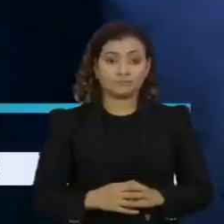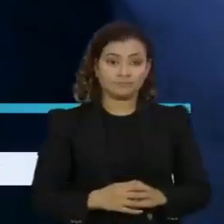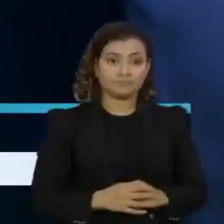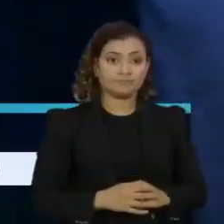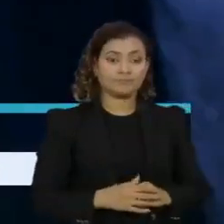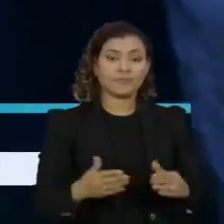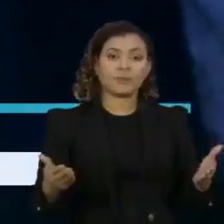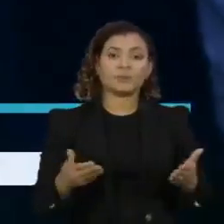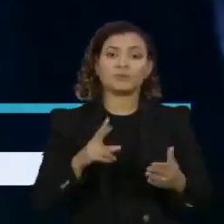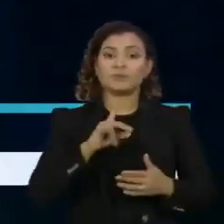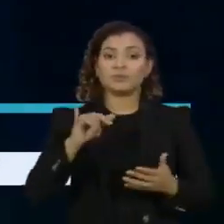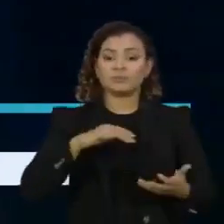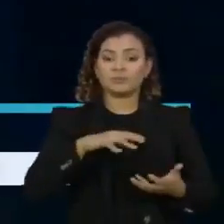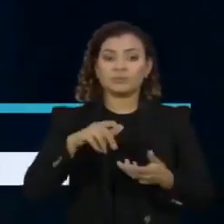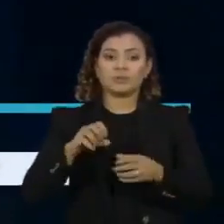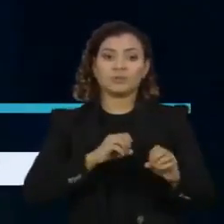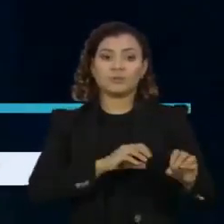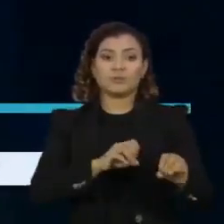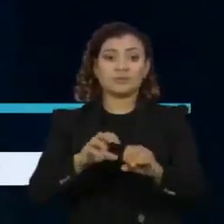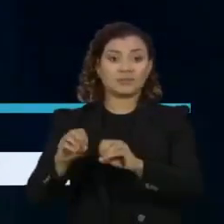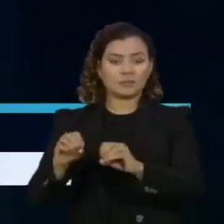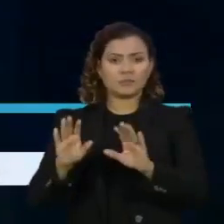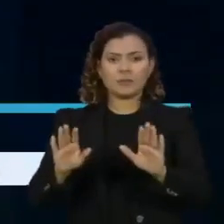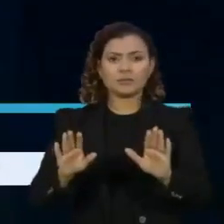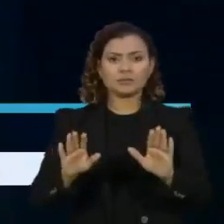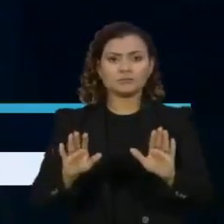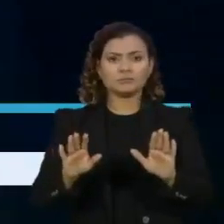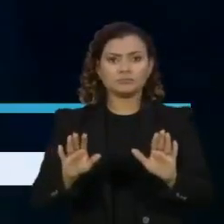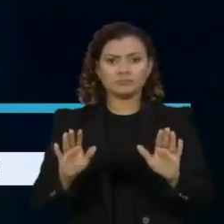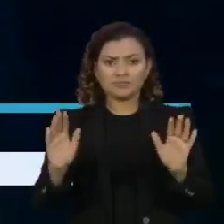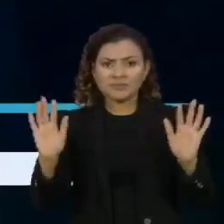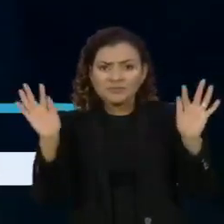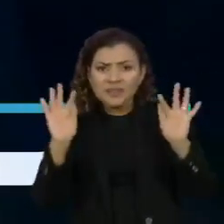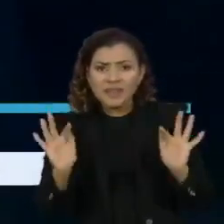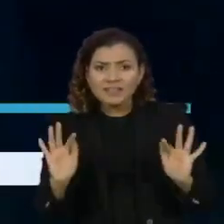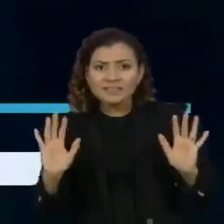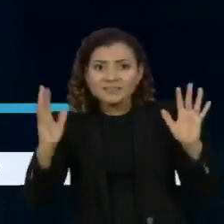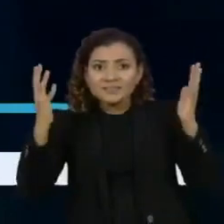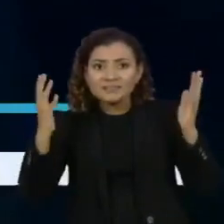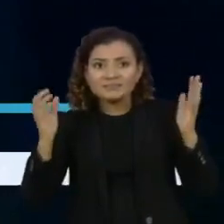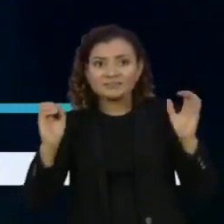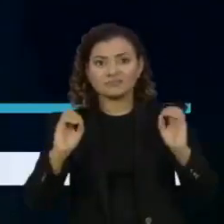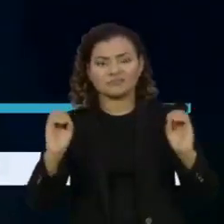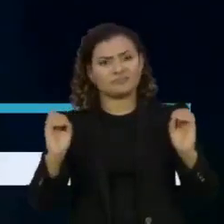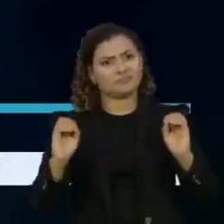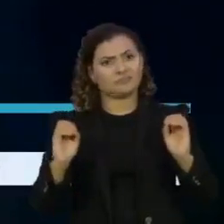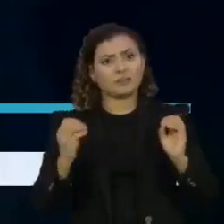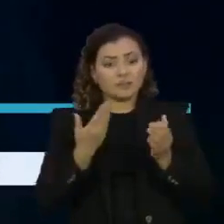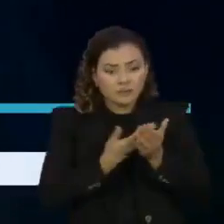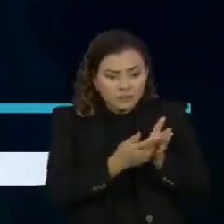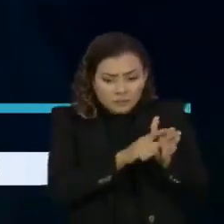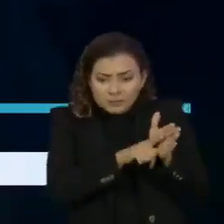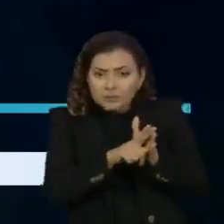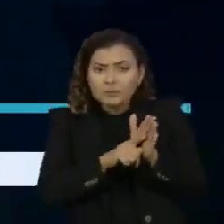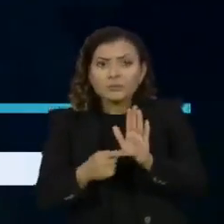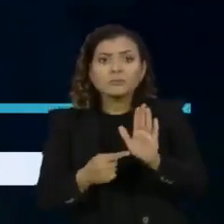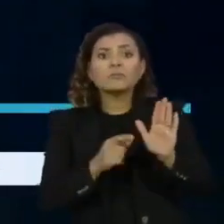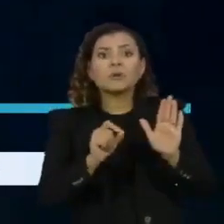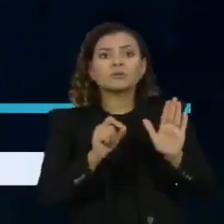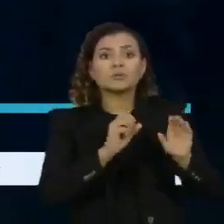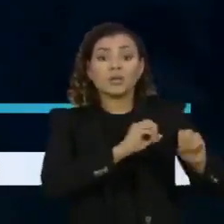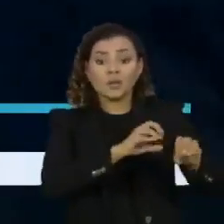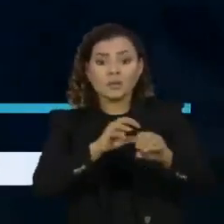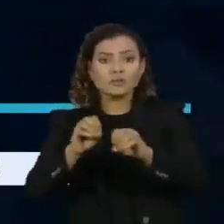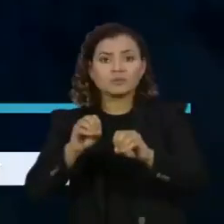E hoje é o dia mundial da educação, mas não temos muito o que comemorar. Dois estudos mostram que a pandemia impactou de forma